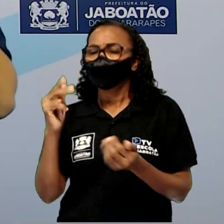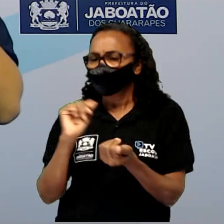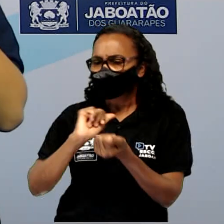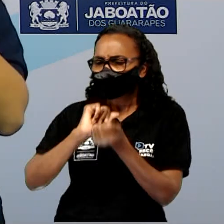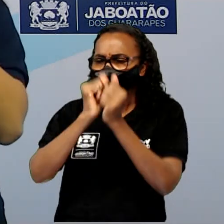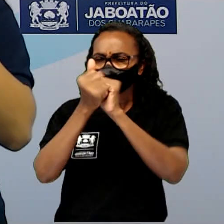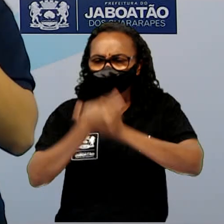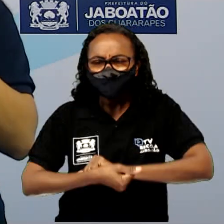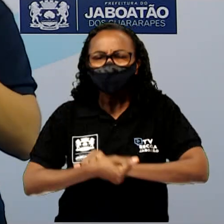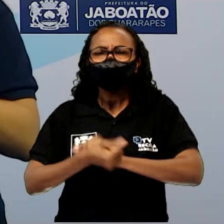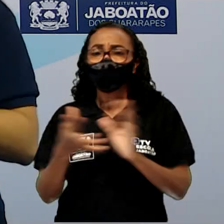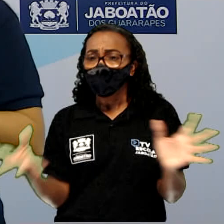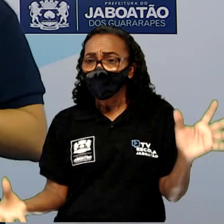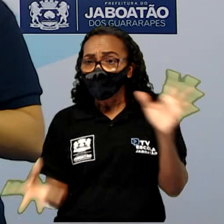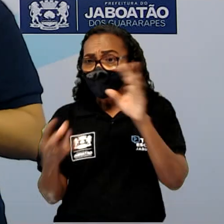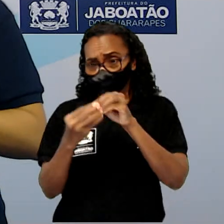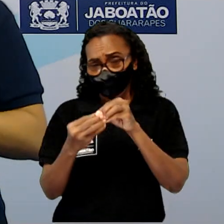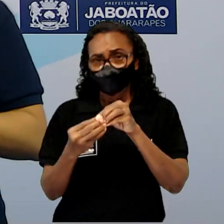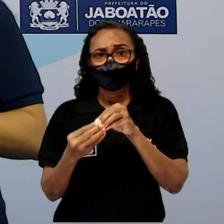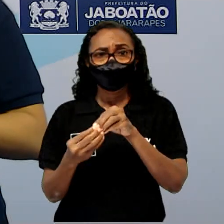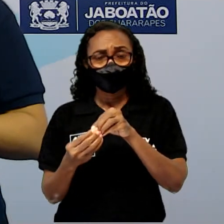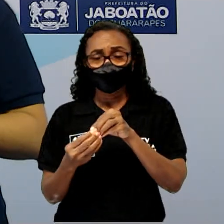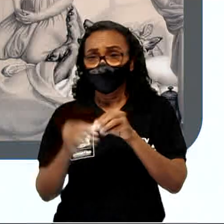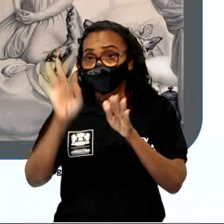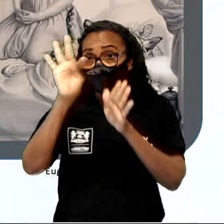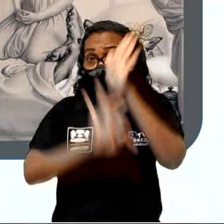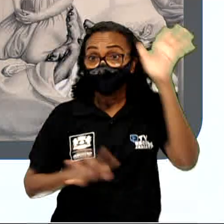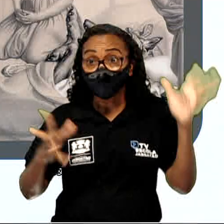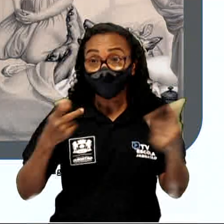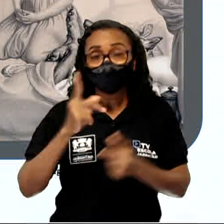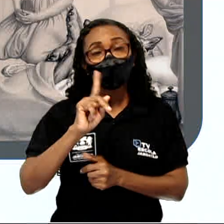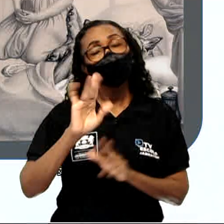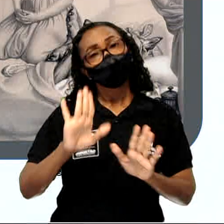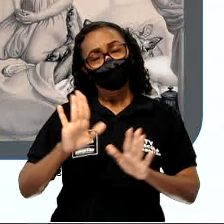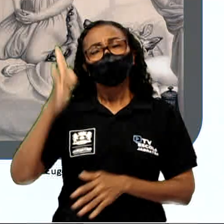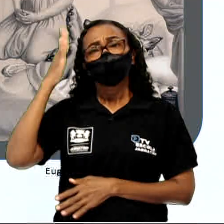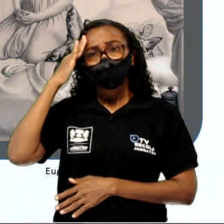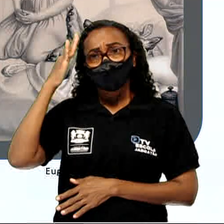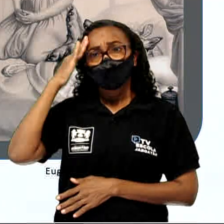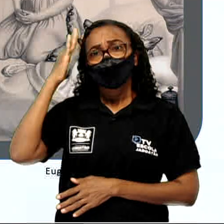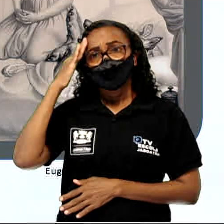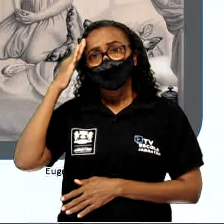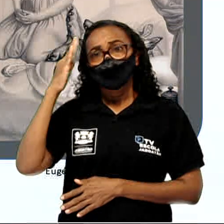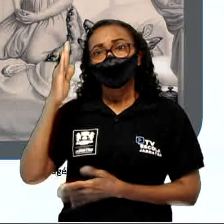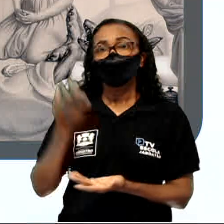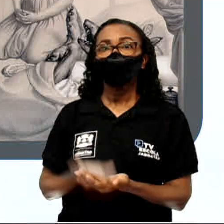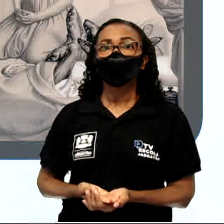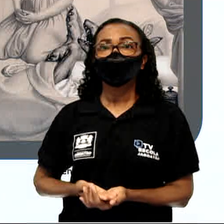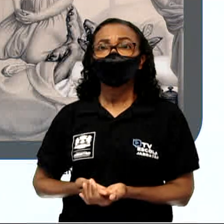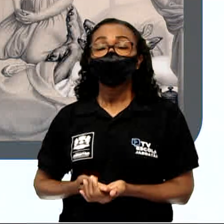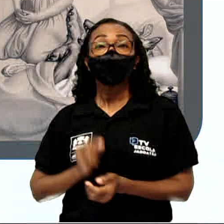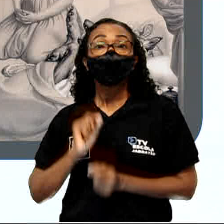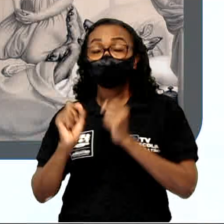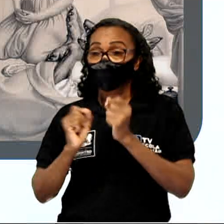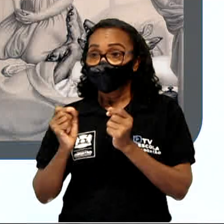pouco resumida, não deu para trazer o texto todo, mas dá para entender a copilação do que eu trouxe. Então, você